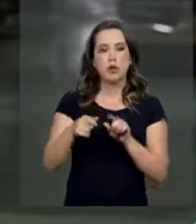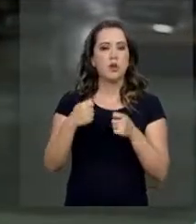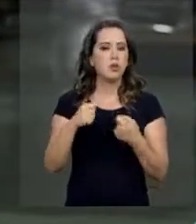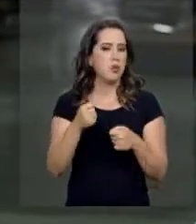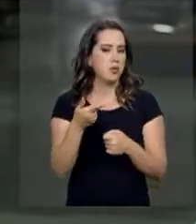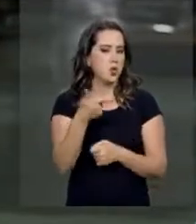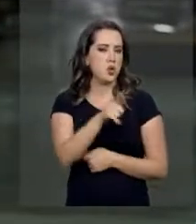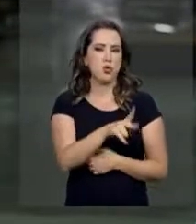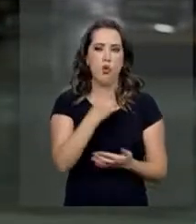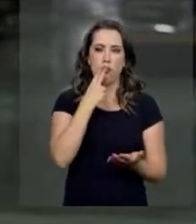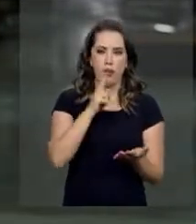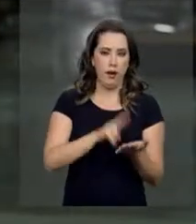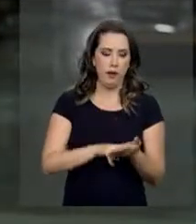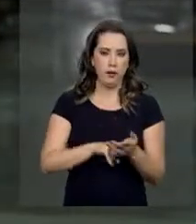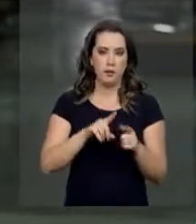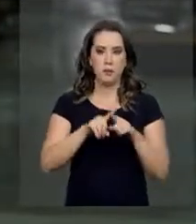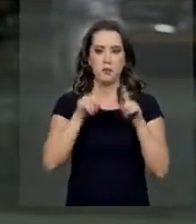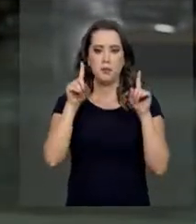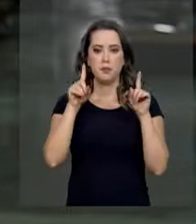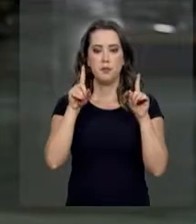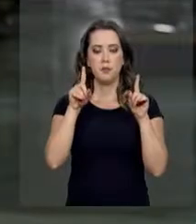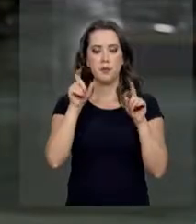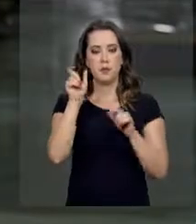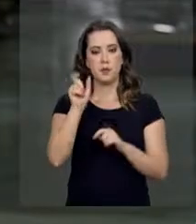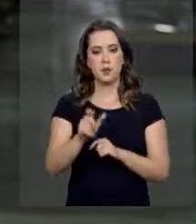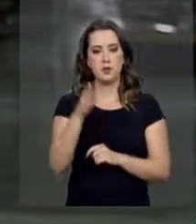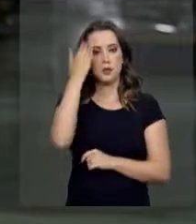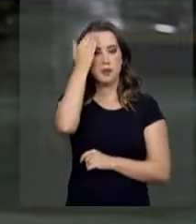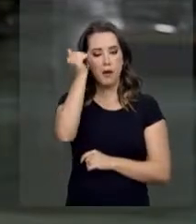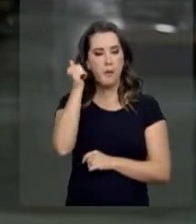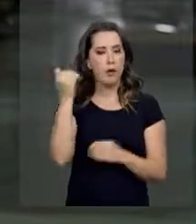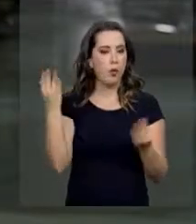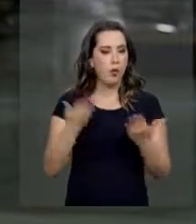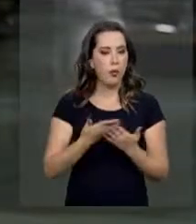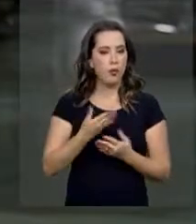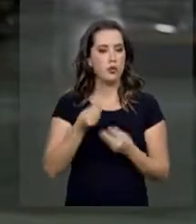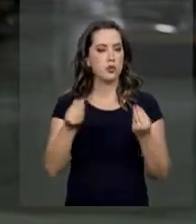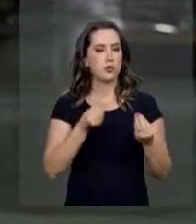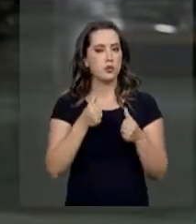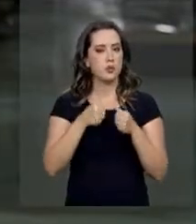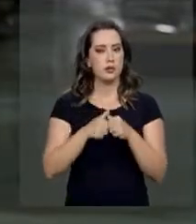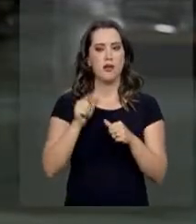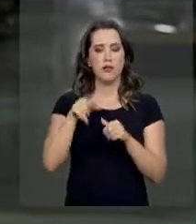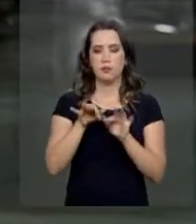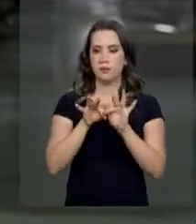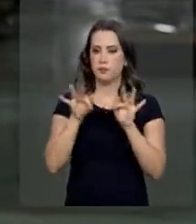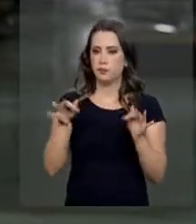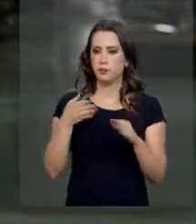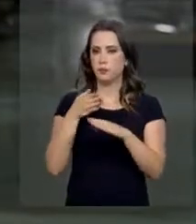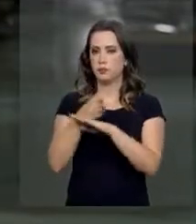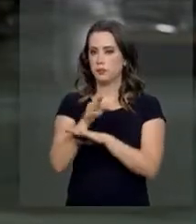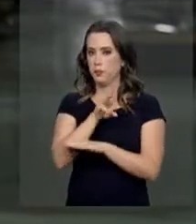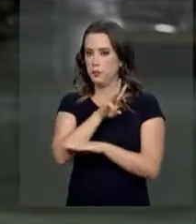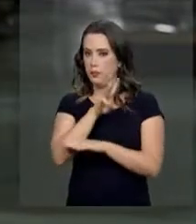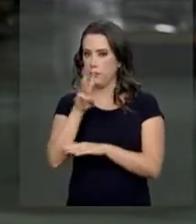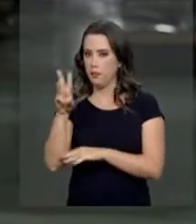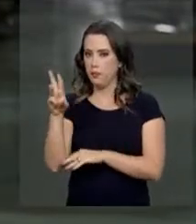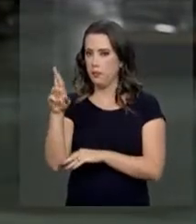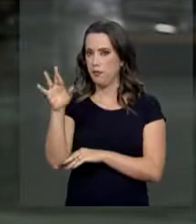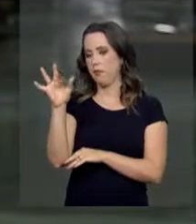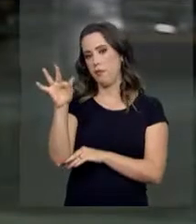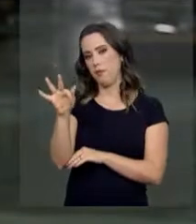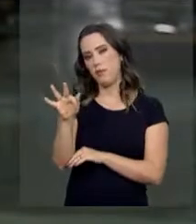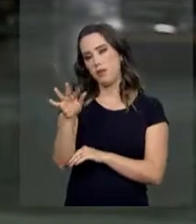receber essa cartinha. Roberto, quem quiser saber sobre a sua atual situação, é muito simples. Basta entrar no site da Receita Federal,